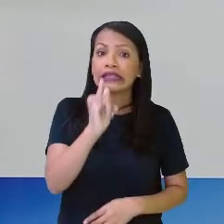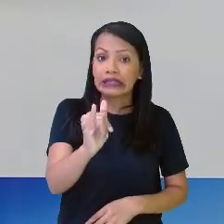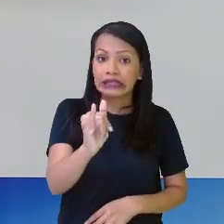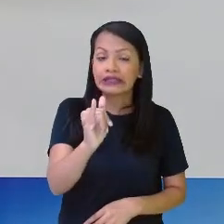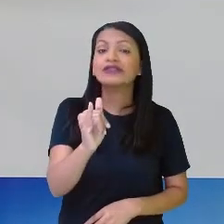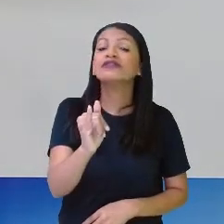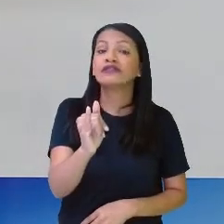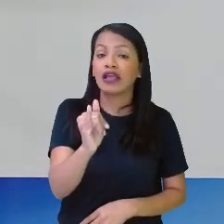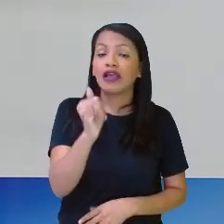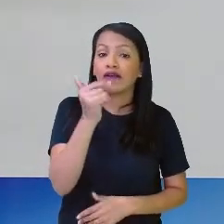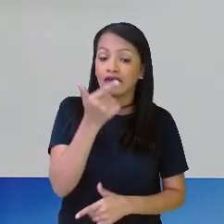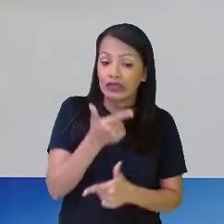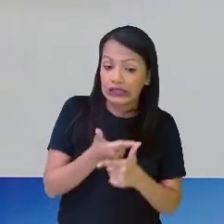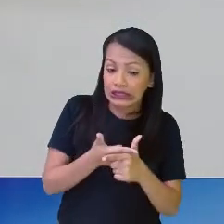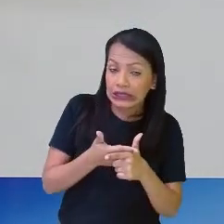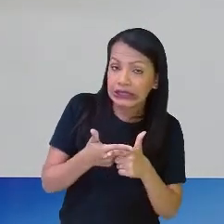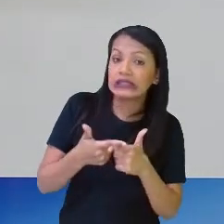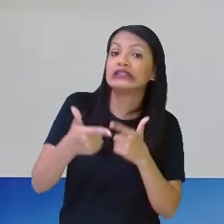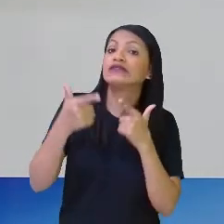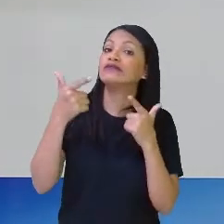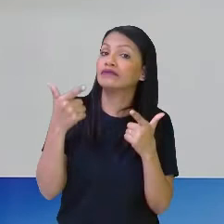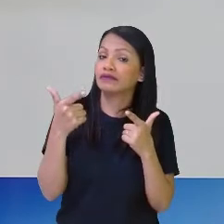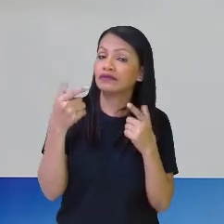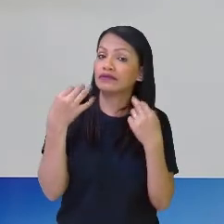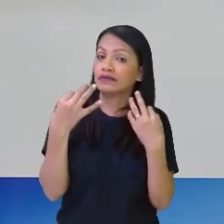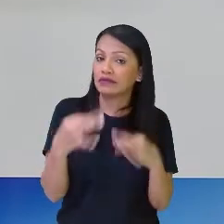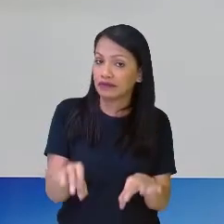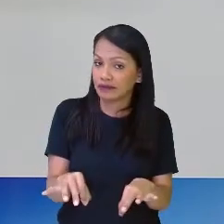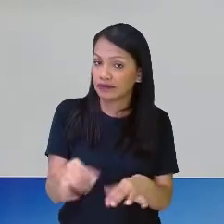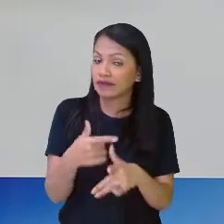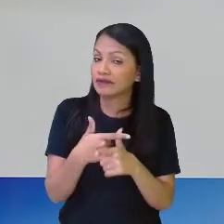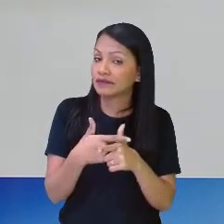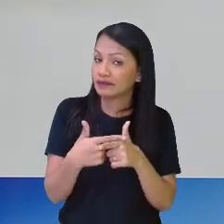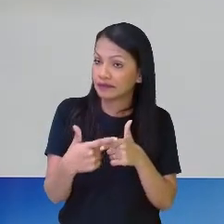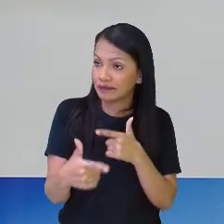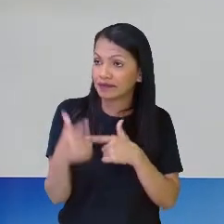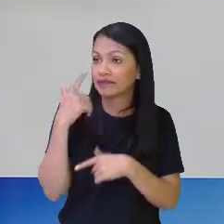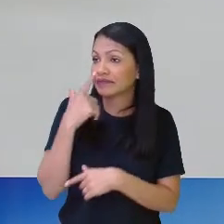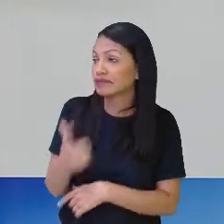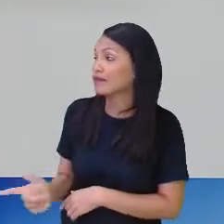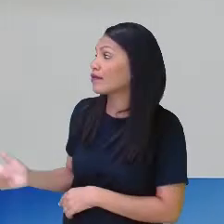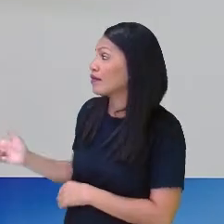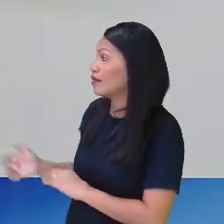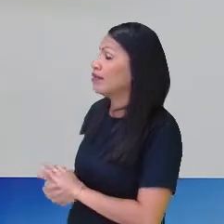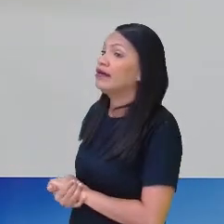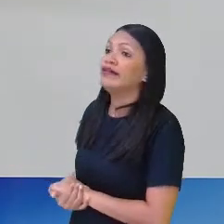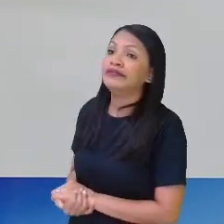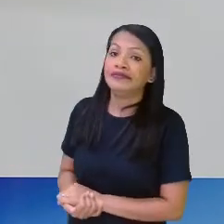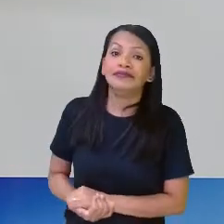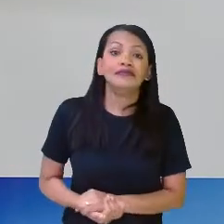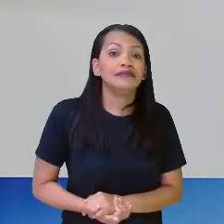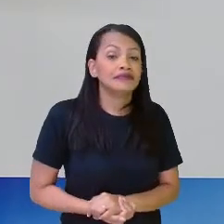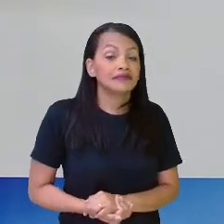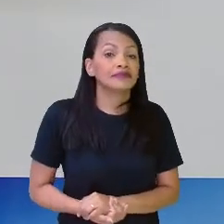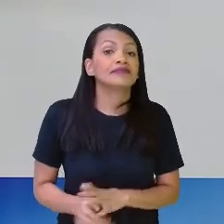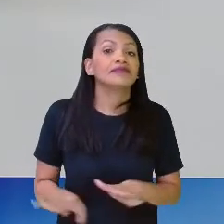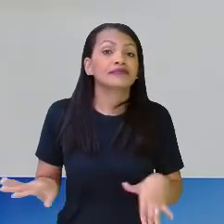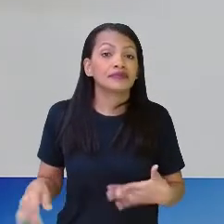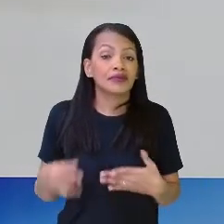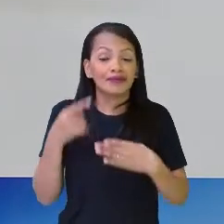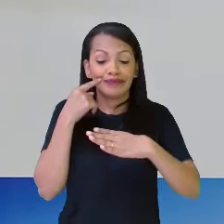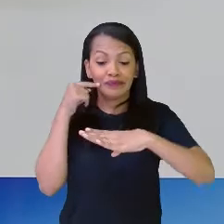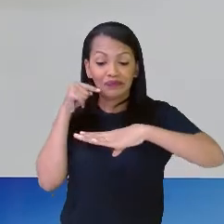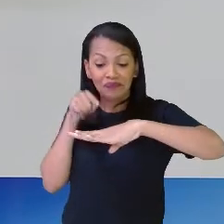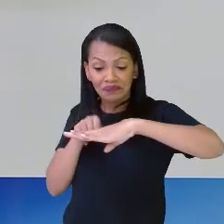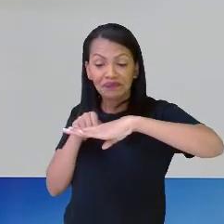quantas partes você vai dividir o seu inteiro. Tá bom? No caso aqui, o inteiro vai ser dividido em 5